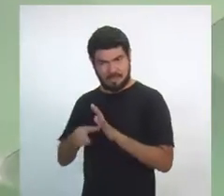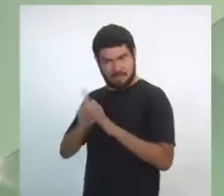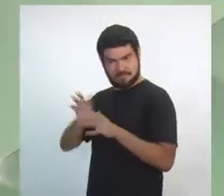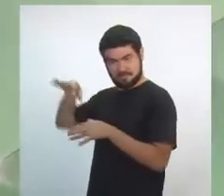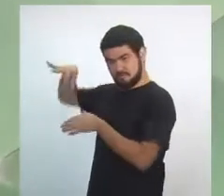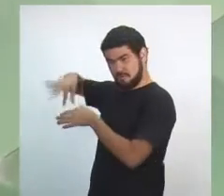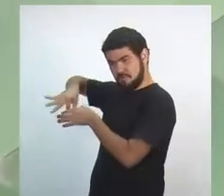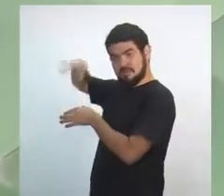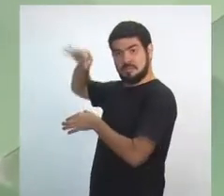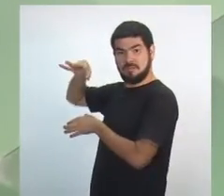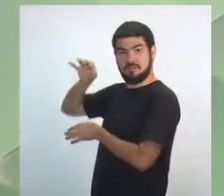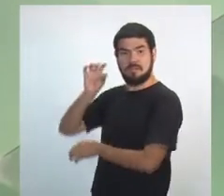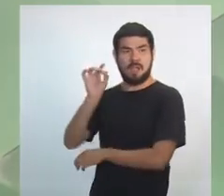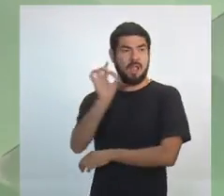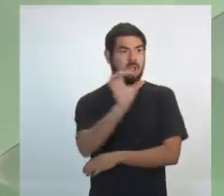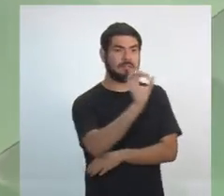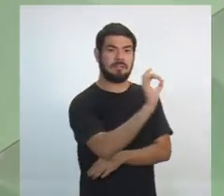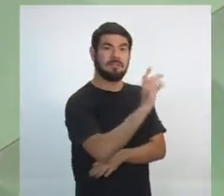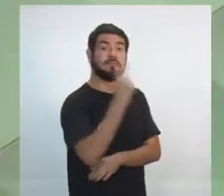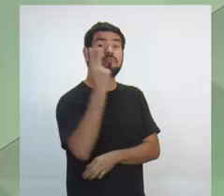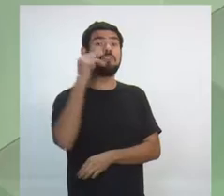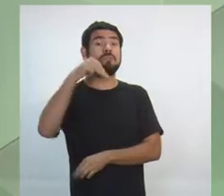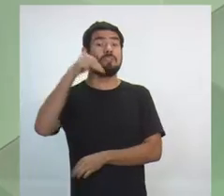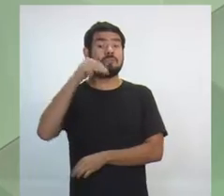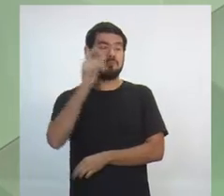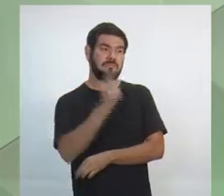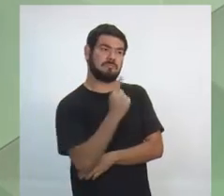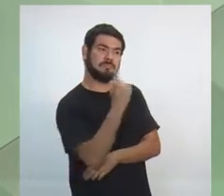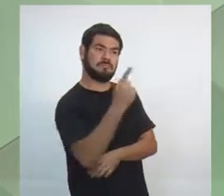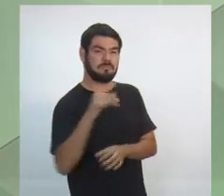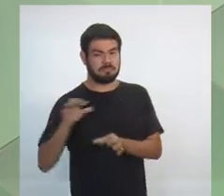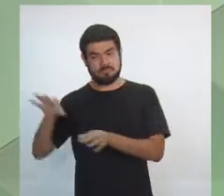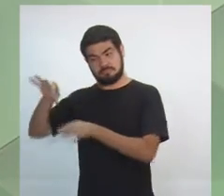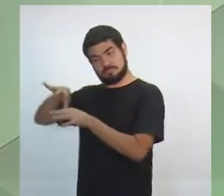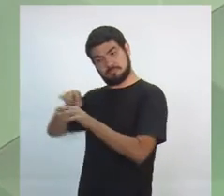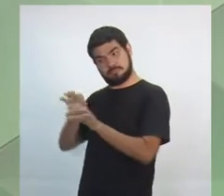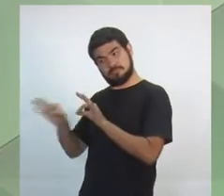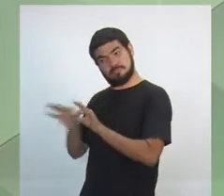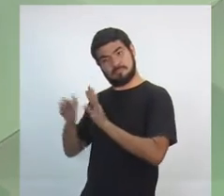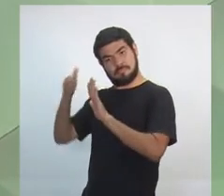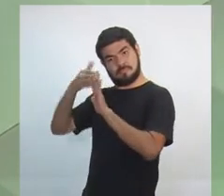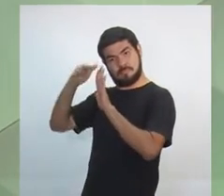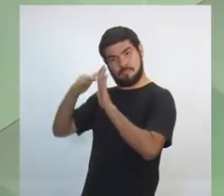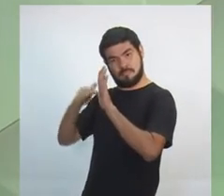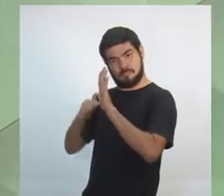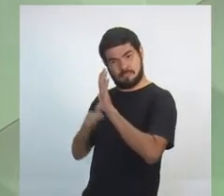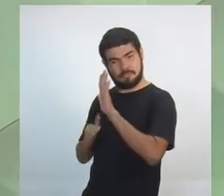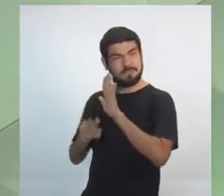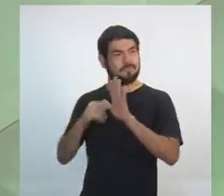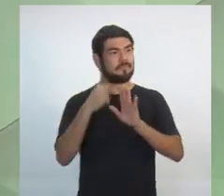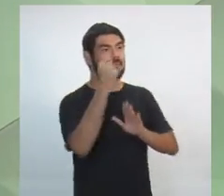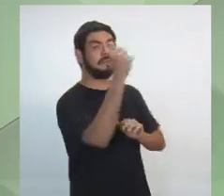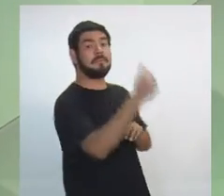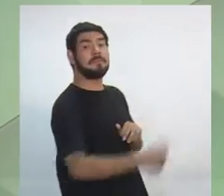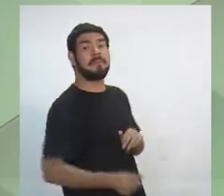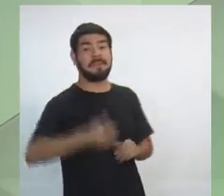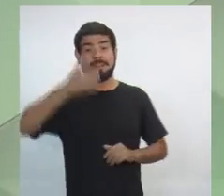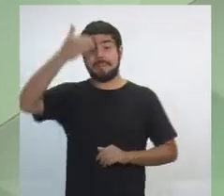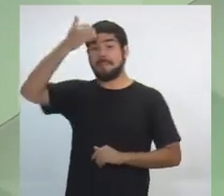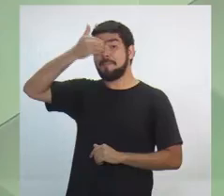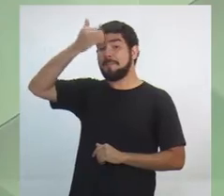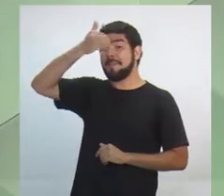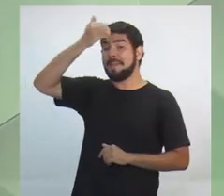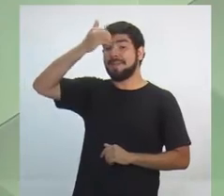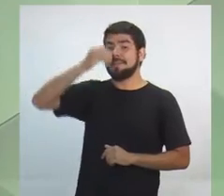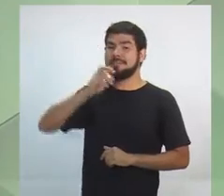Dois minutos para cada candidato e de acordo com a ordem de sorteio, o primeiro candidato que fala é o candidato Berg da UGT do